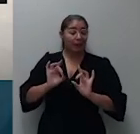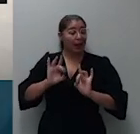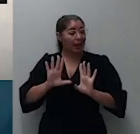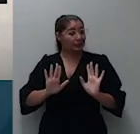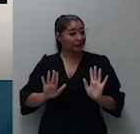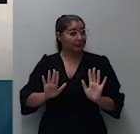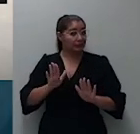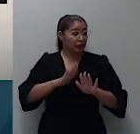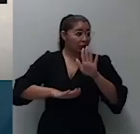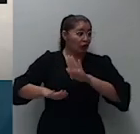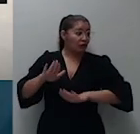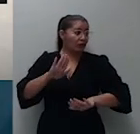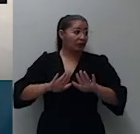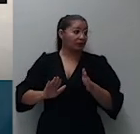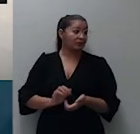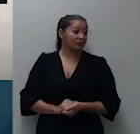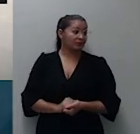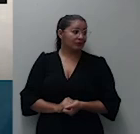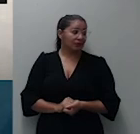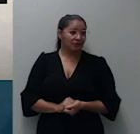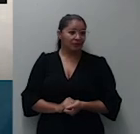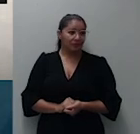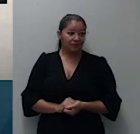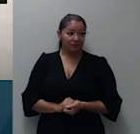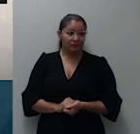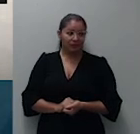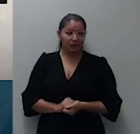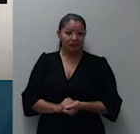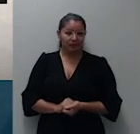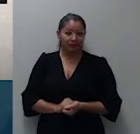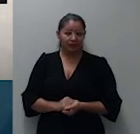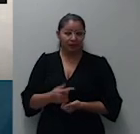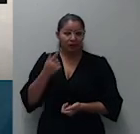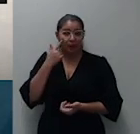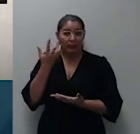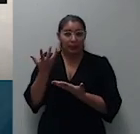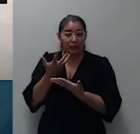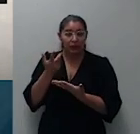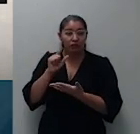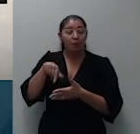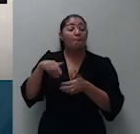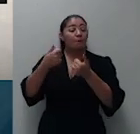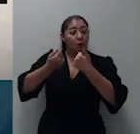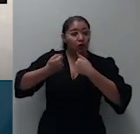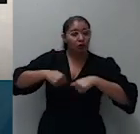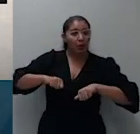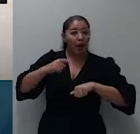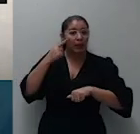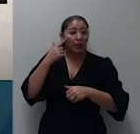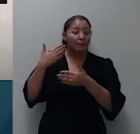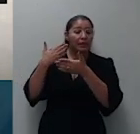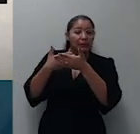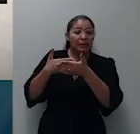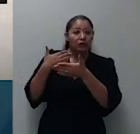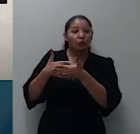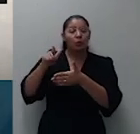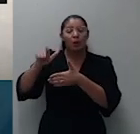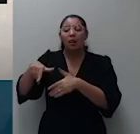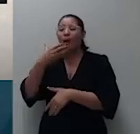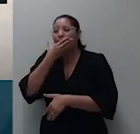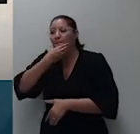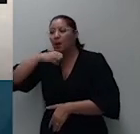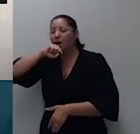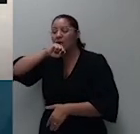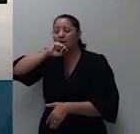excesso dos valores acordados isso porque não era sequer cognoscível a limitação imposta pelo falecido à gestão de sua